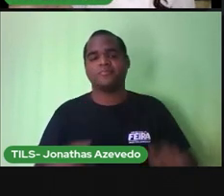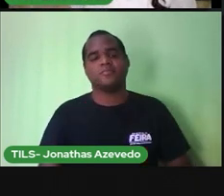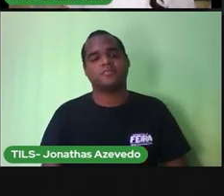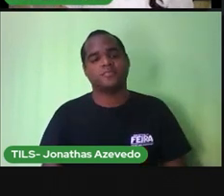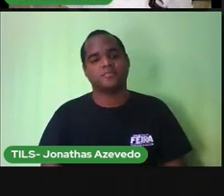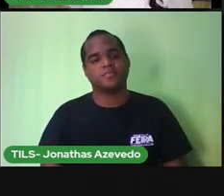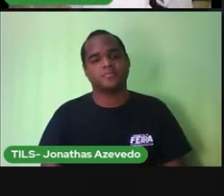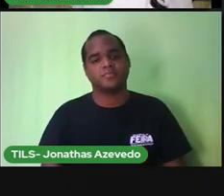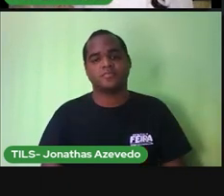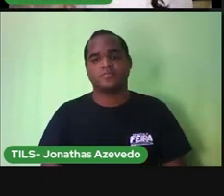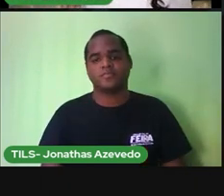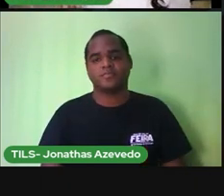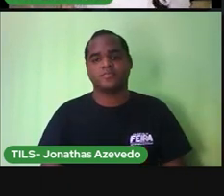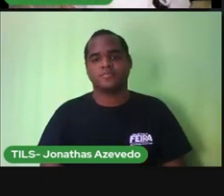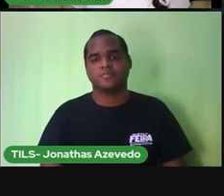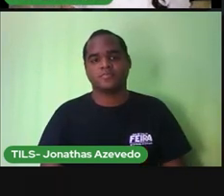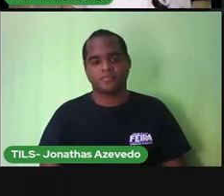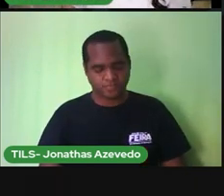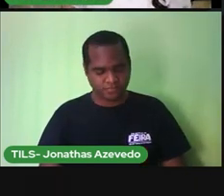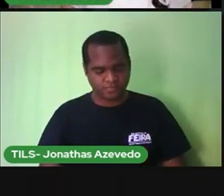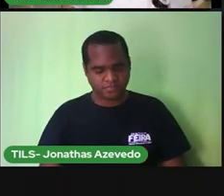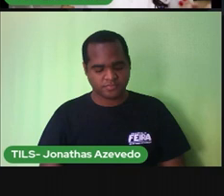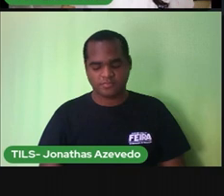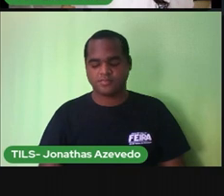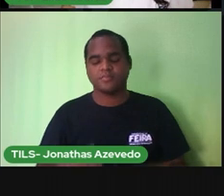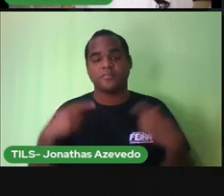Esses itens, eles são muito importantes,